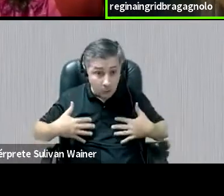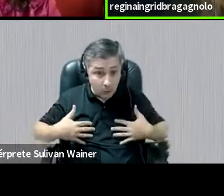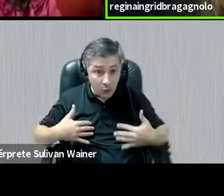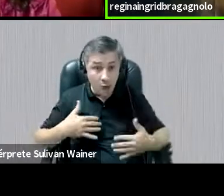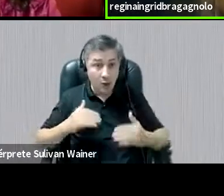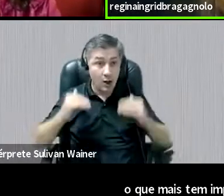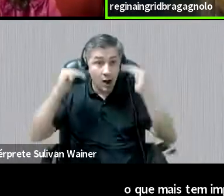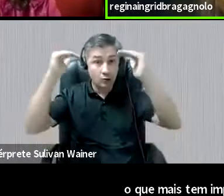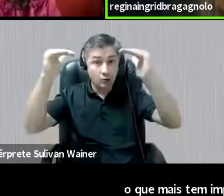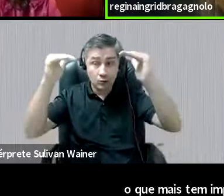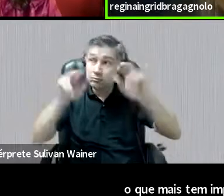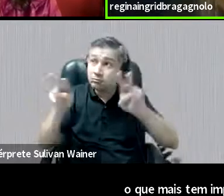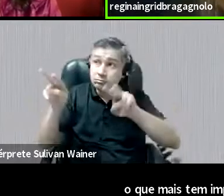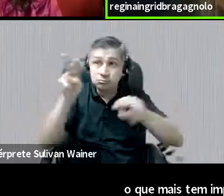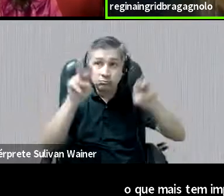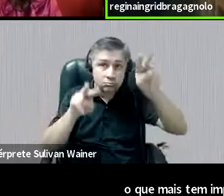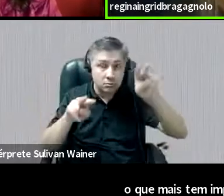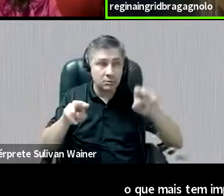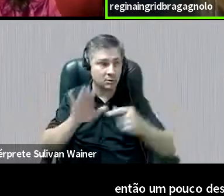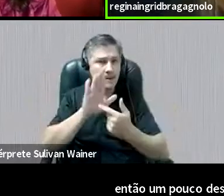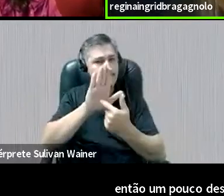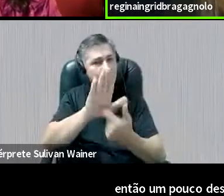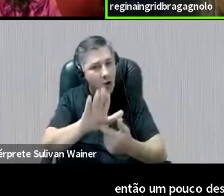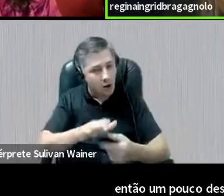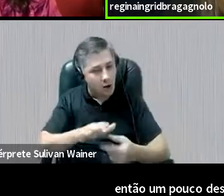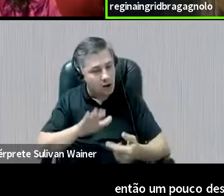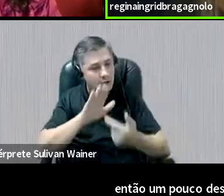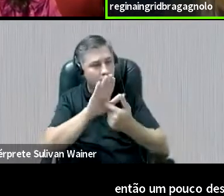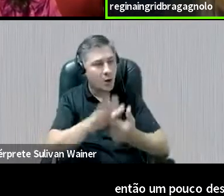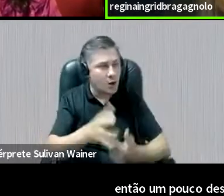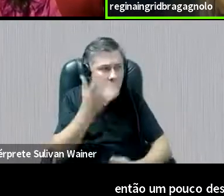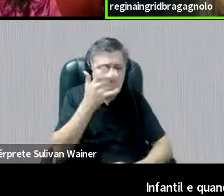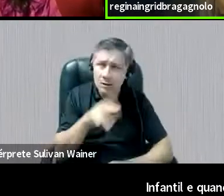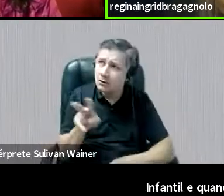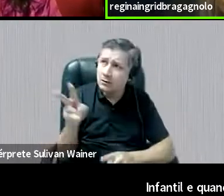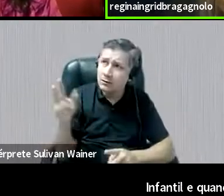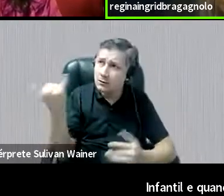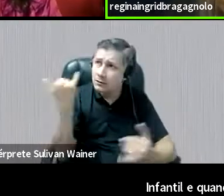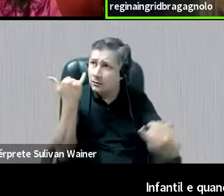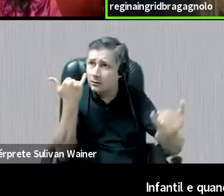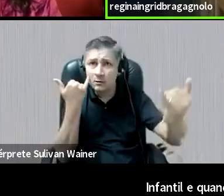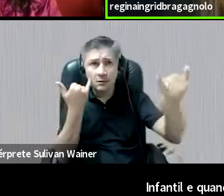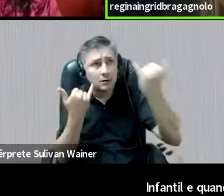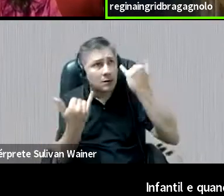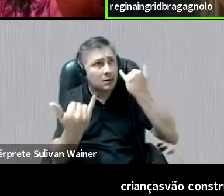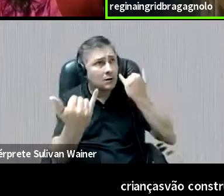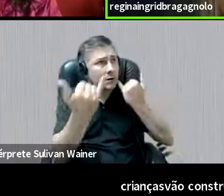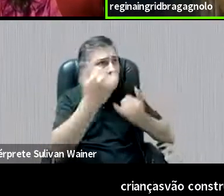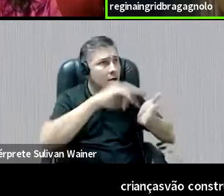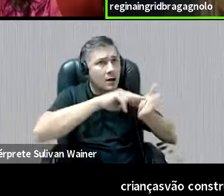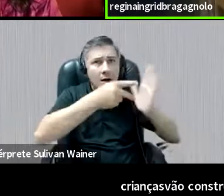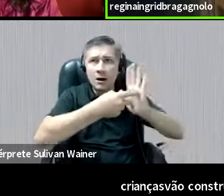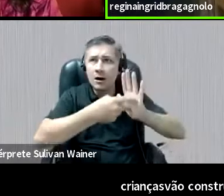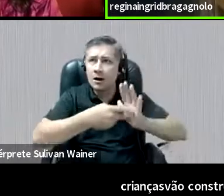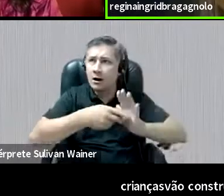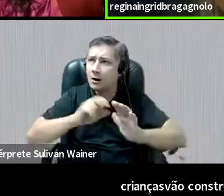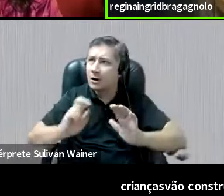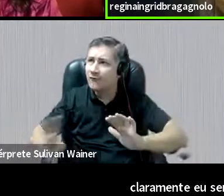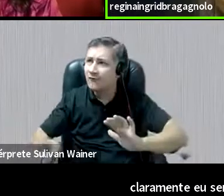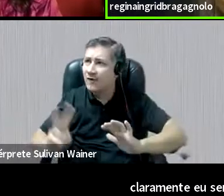das imagens que a gente traz, que eles vão nomeando, sendo informados, vão significando, valorando